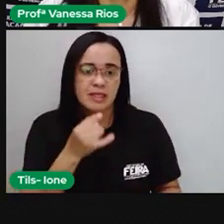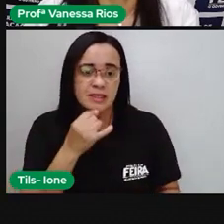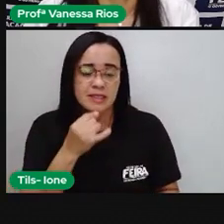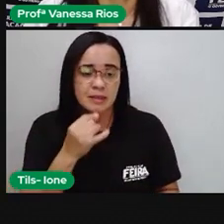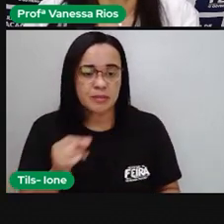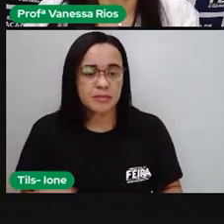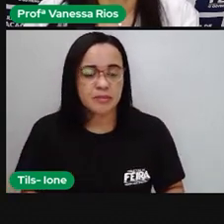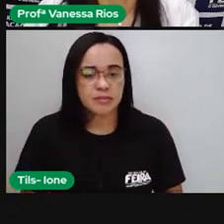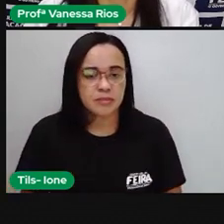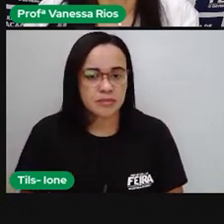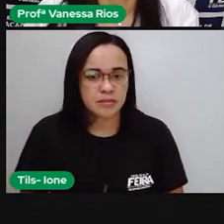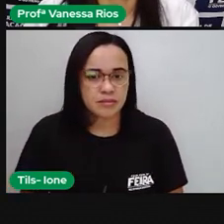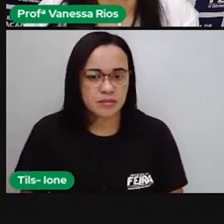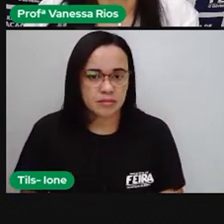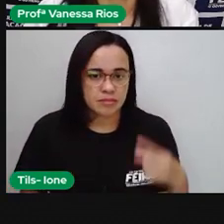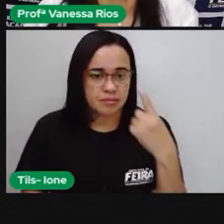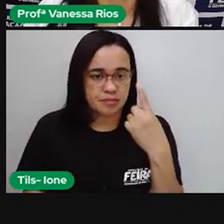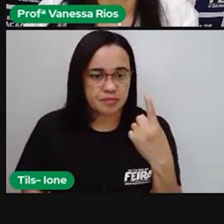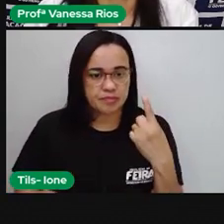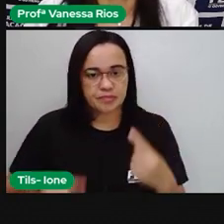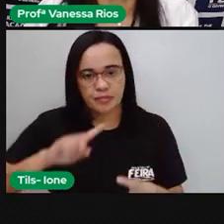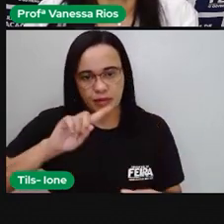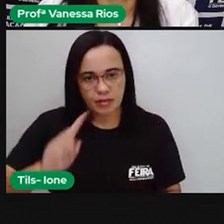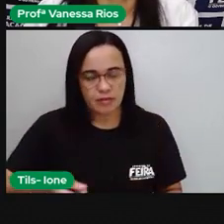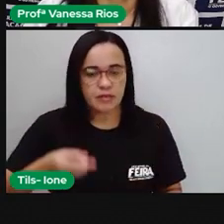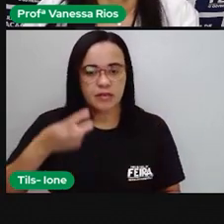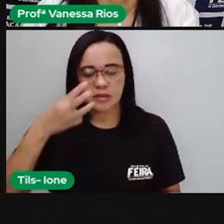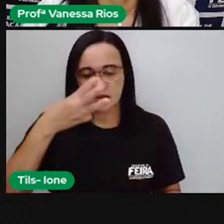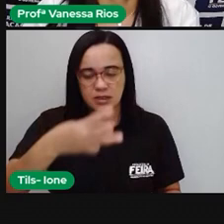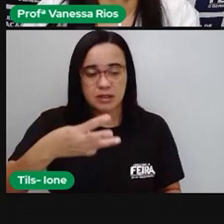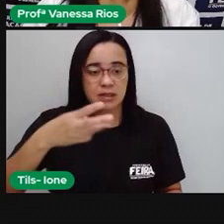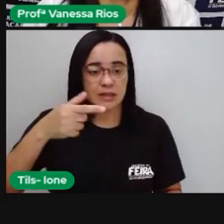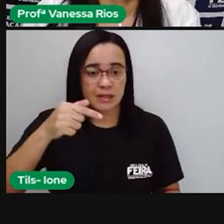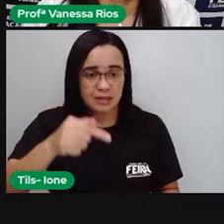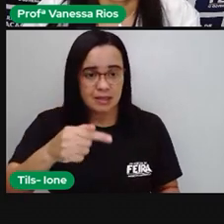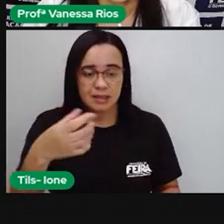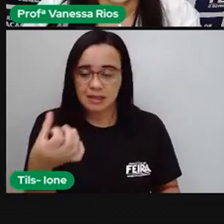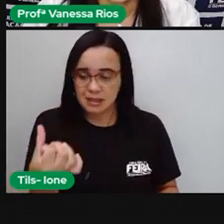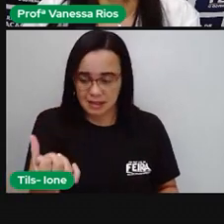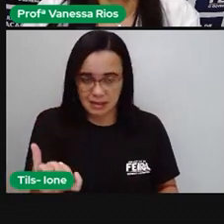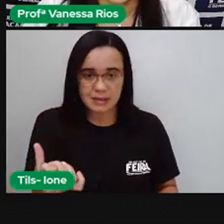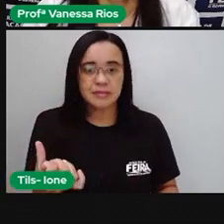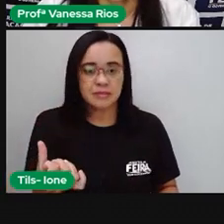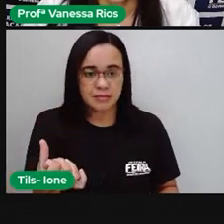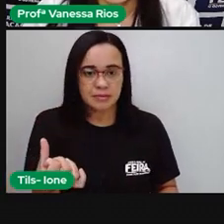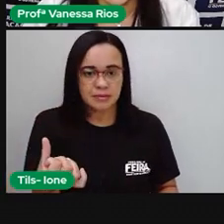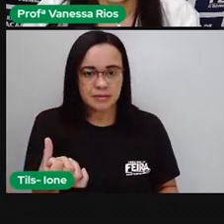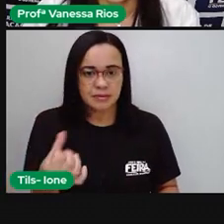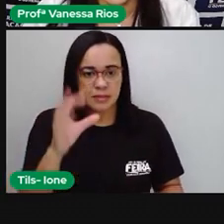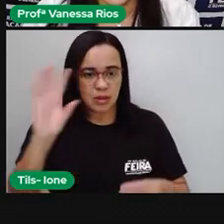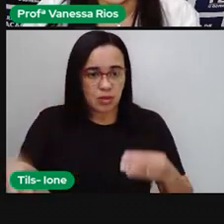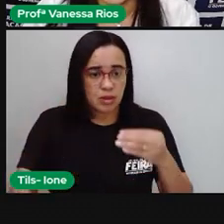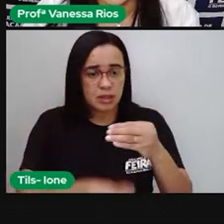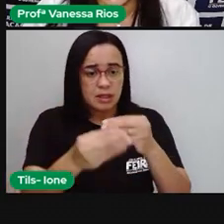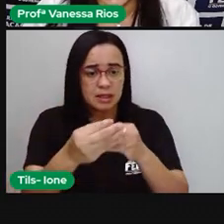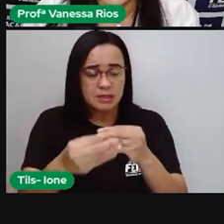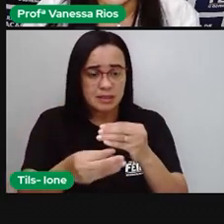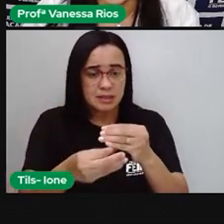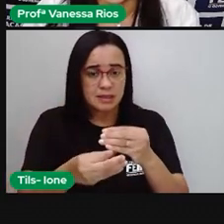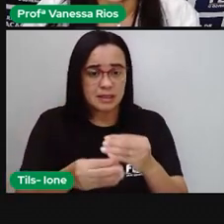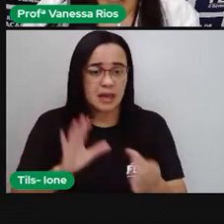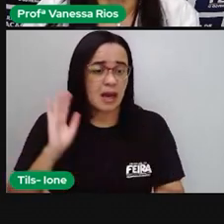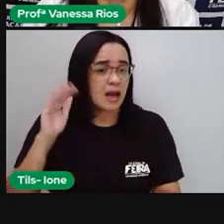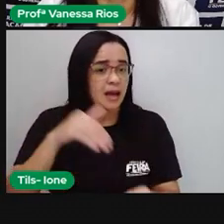1,376. Então, se eu quiser, ó, arredondar o número até o 3,